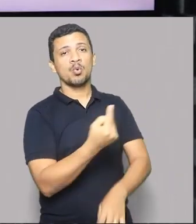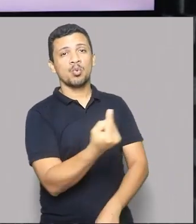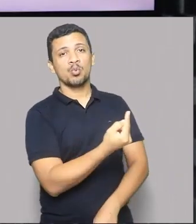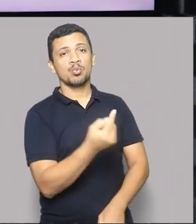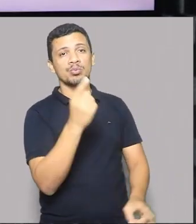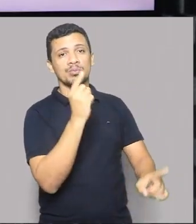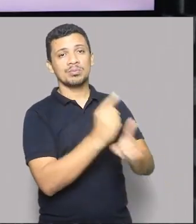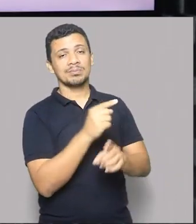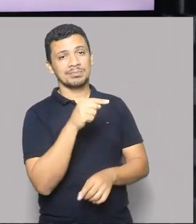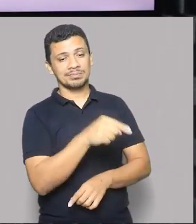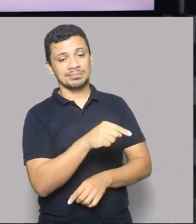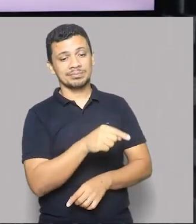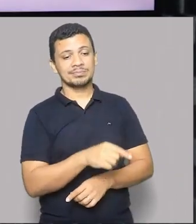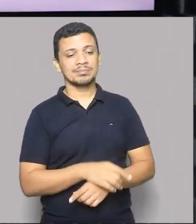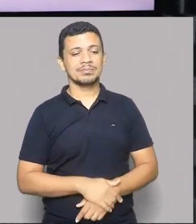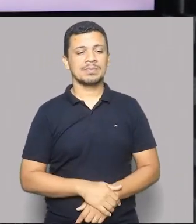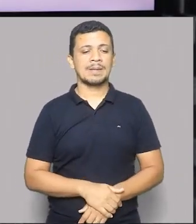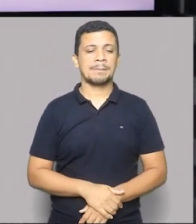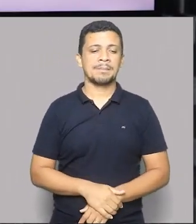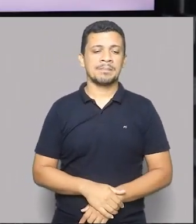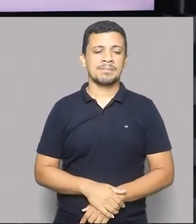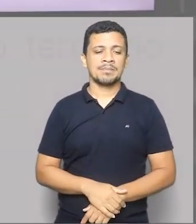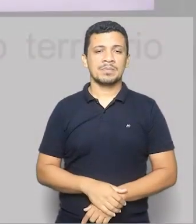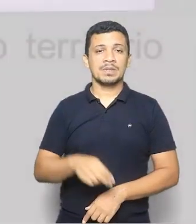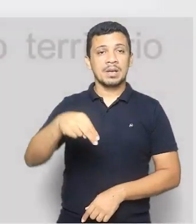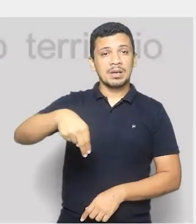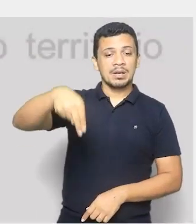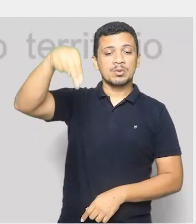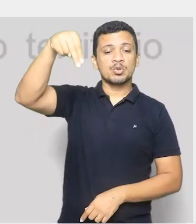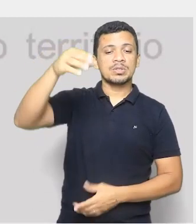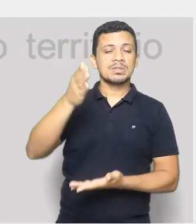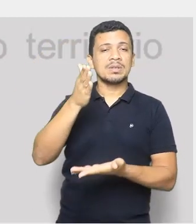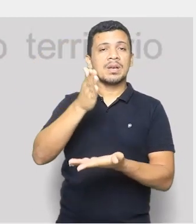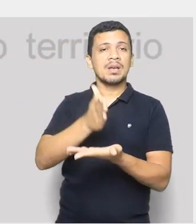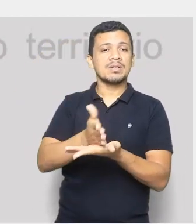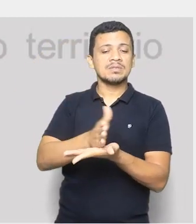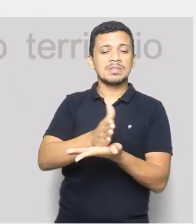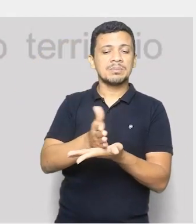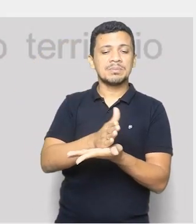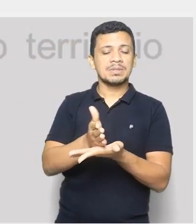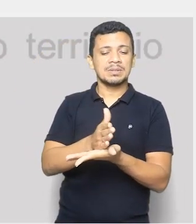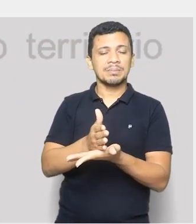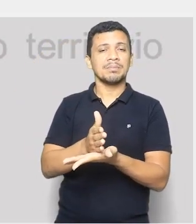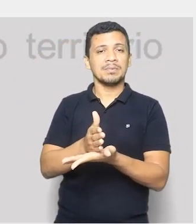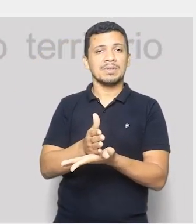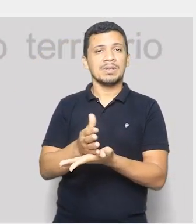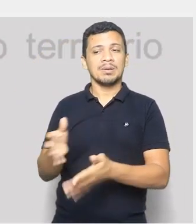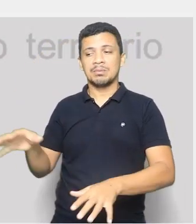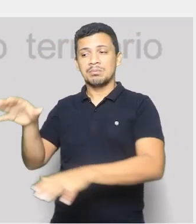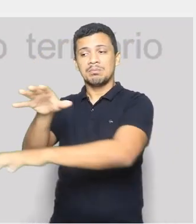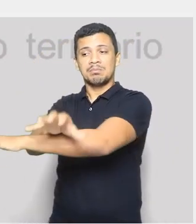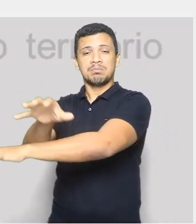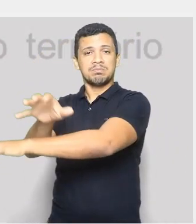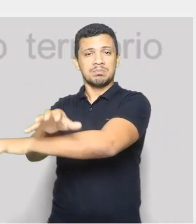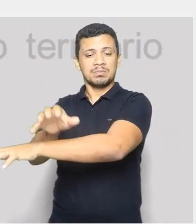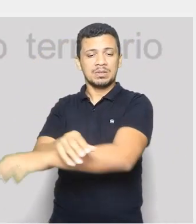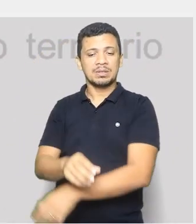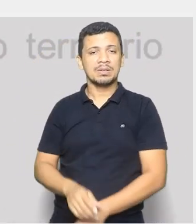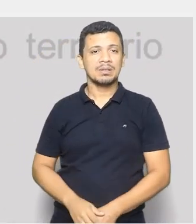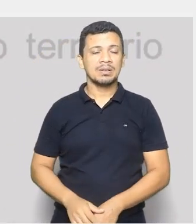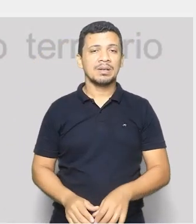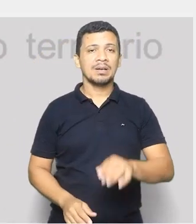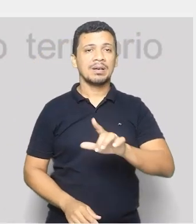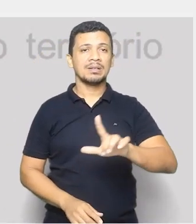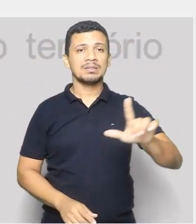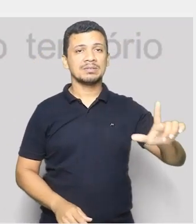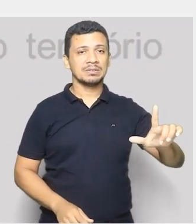Então, fiquem atentos a essas expressões. Ao norte, limita-se com o bioma amazônico, a leste e nordeste com a